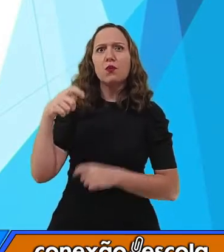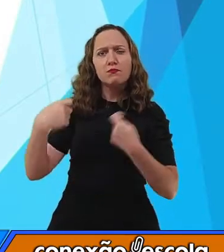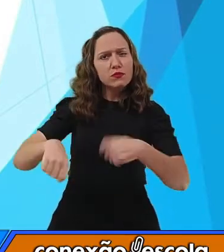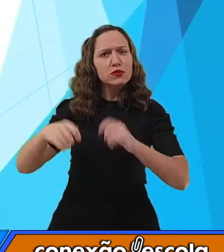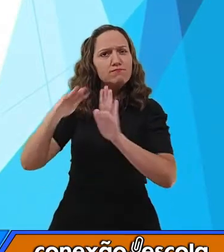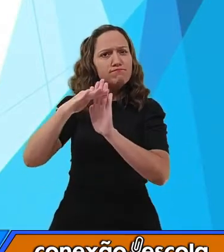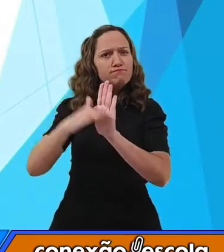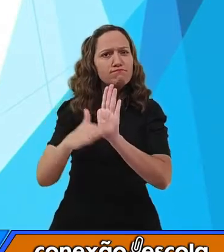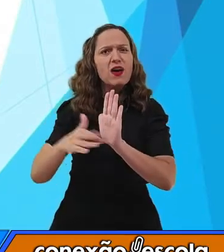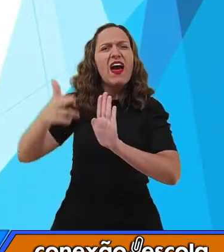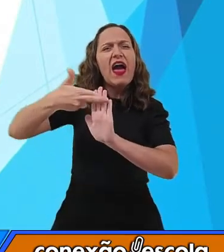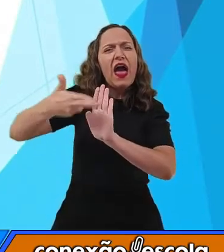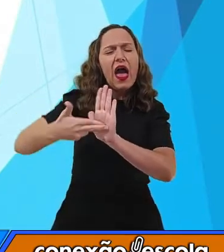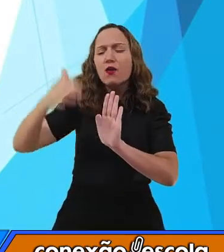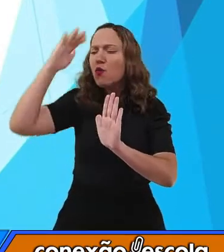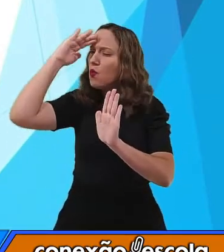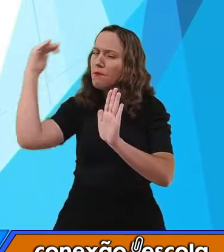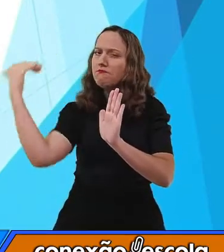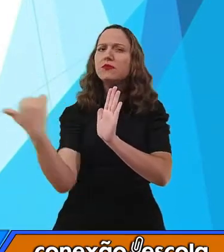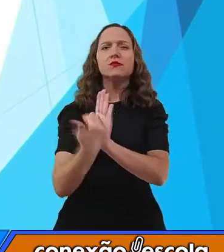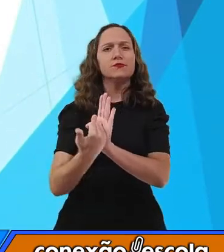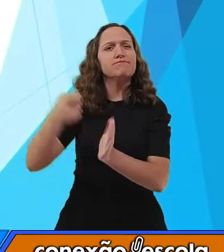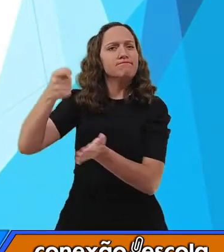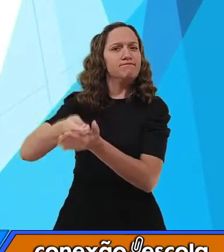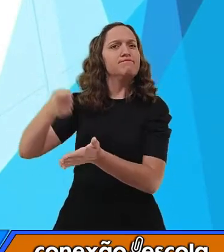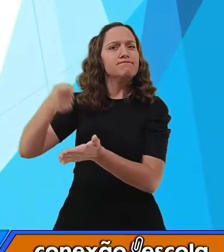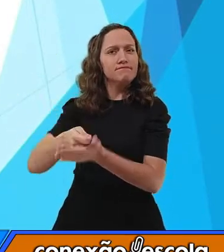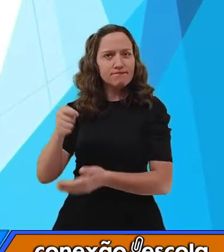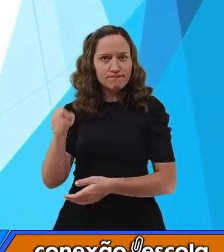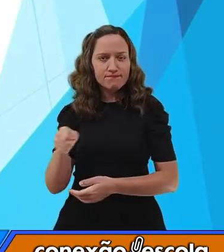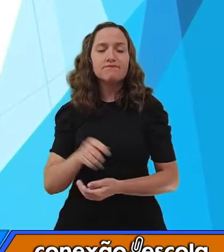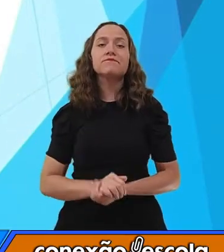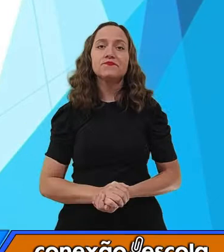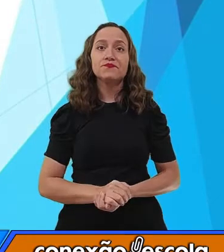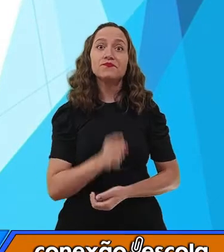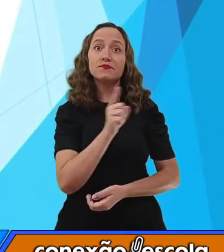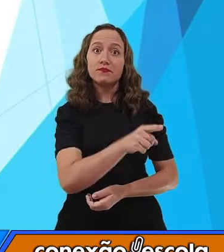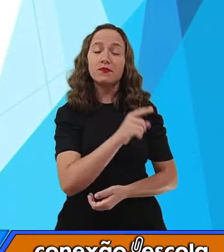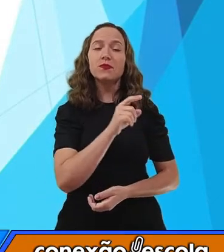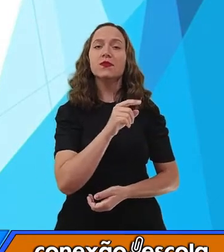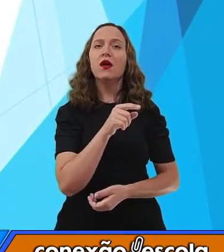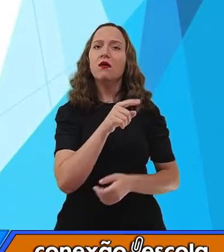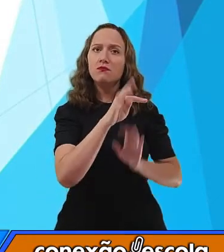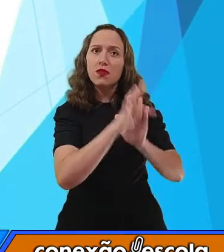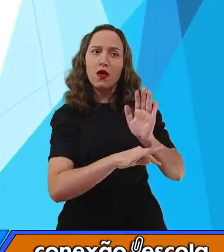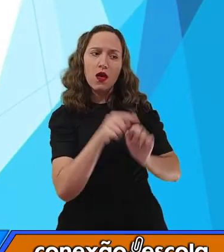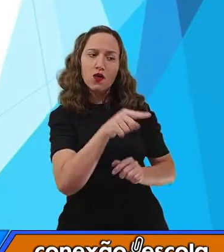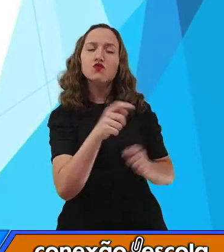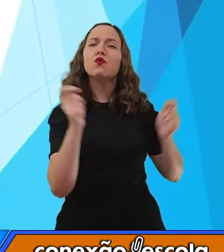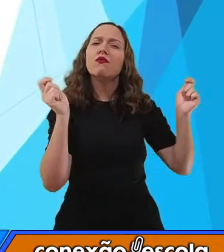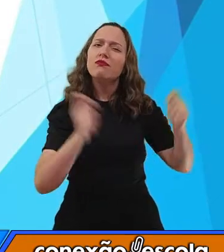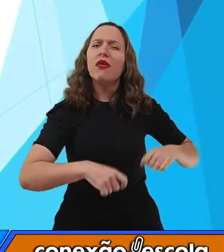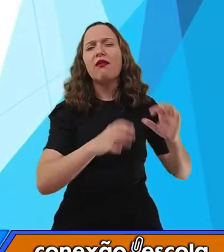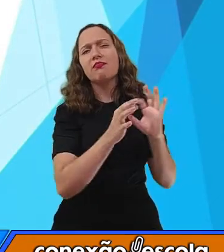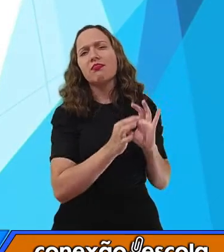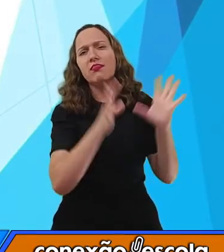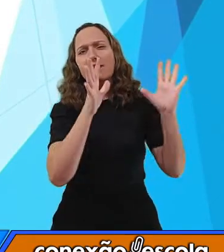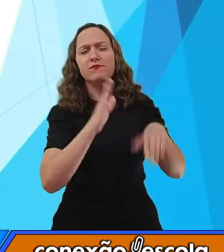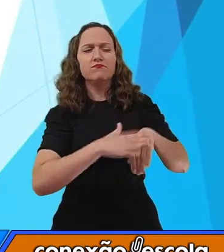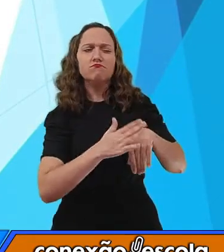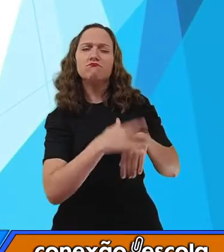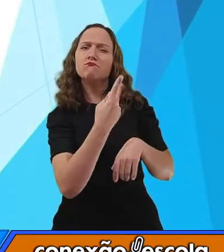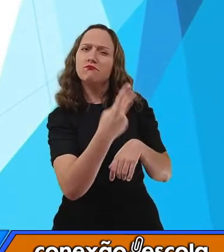determinações, tá? No texto injuntivo, tem a permissão, ele permite a